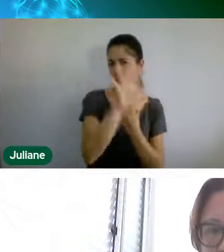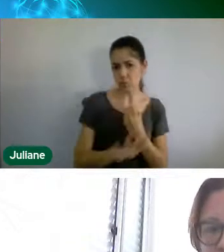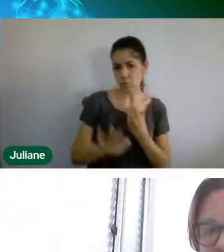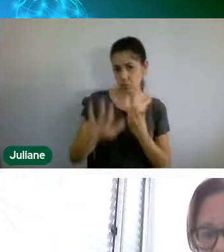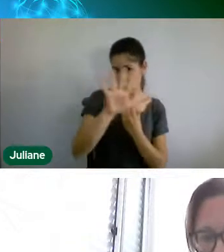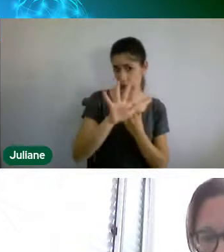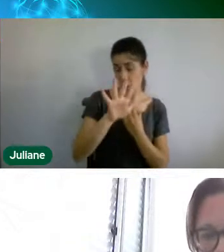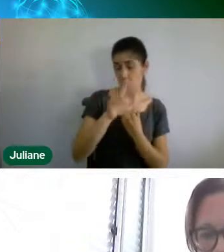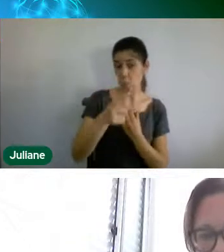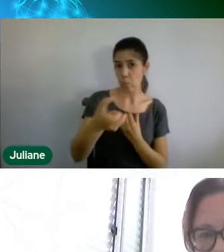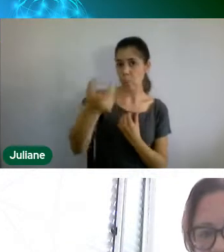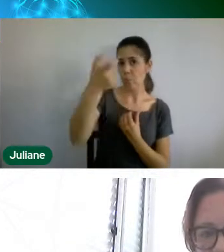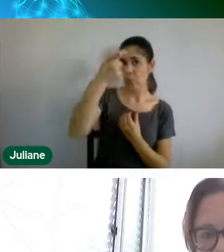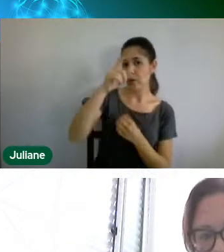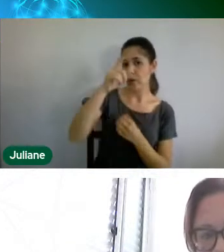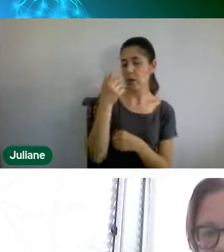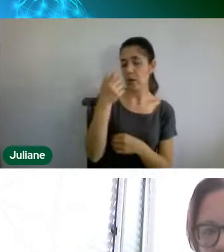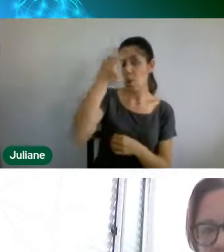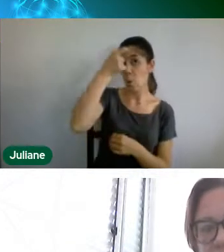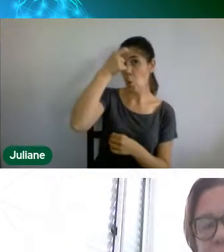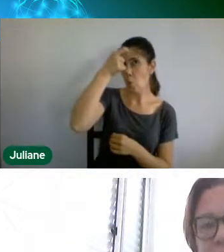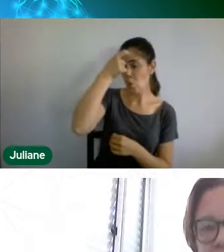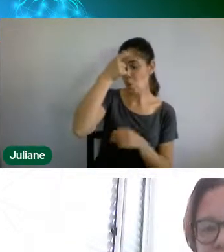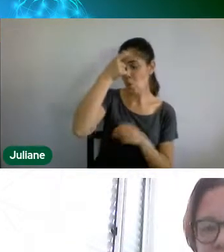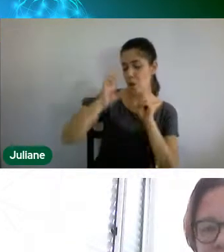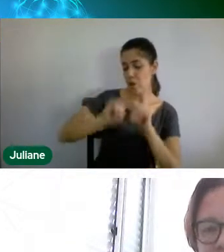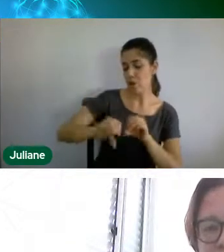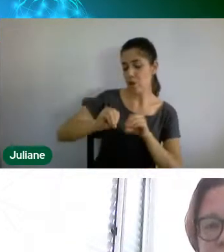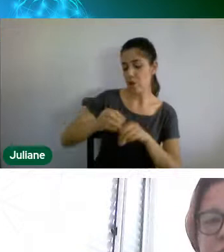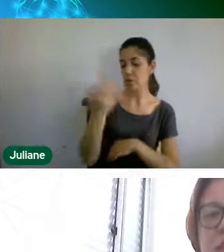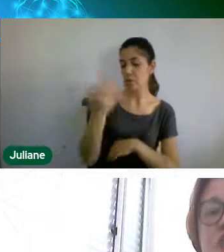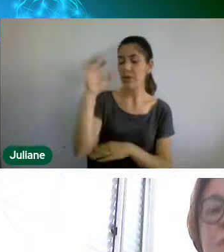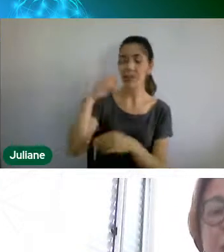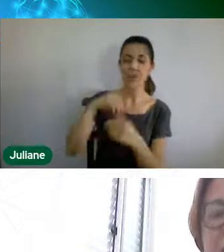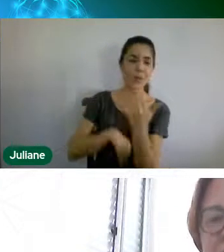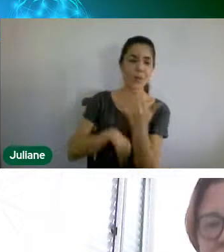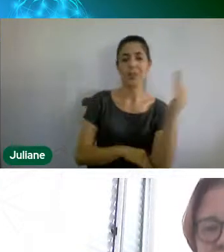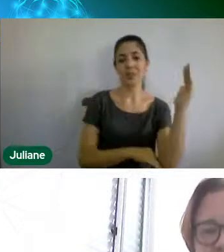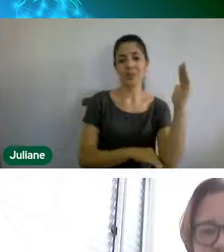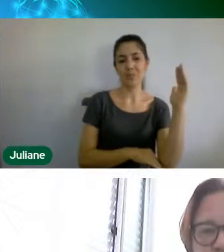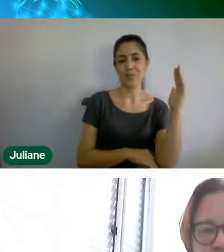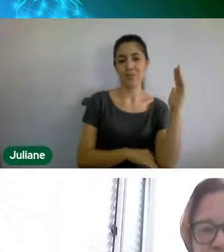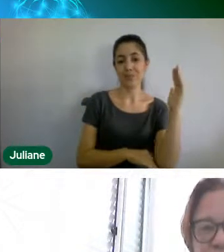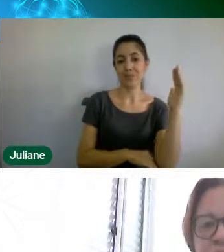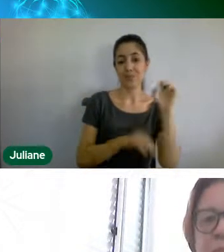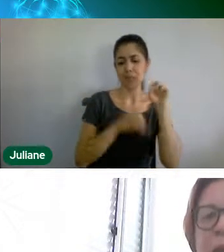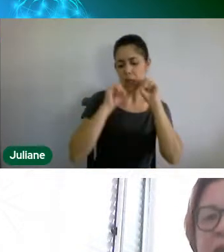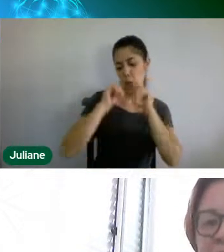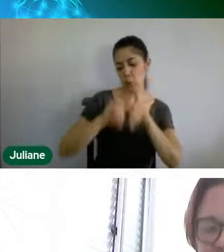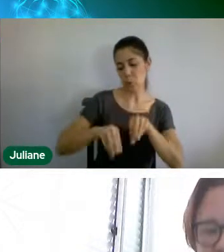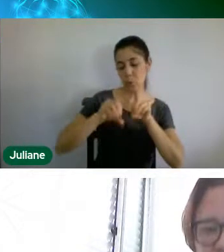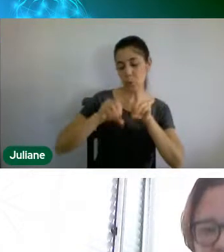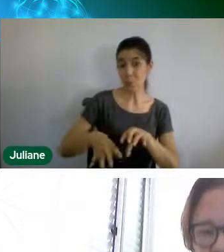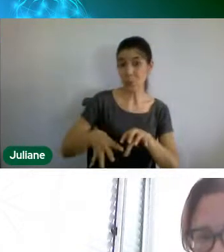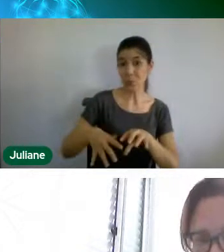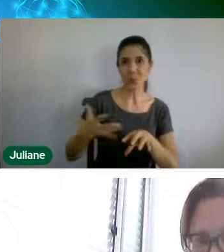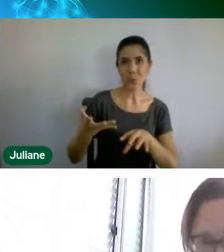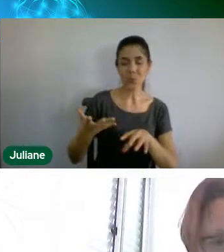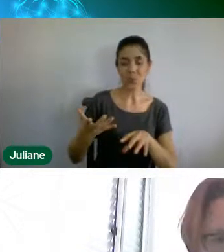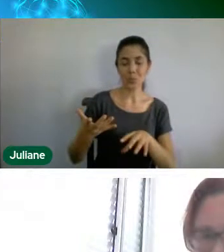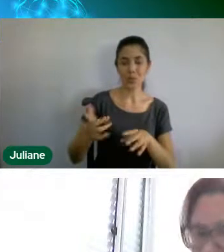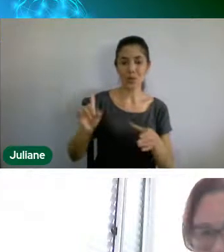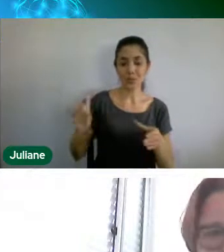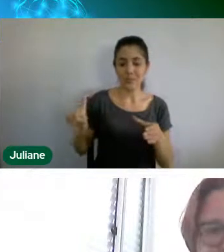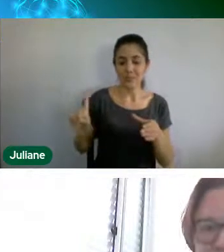ambiental, educação ambiental, educar, né, se sentir parte desse mundo, fazer parte, nós somos